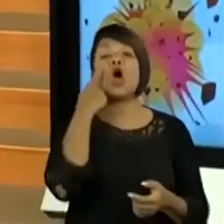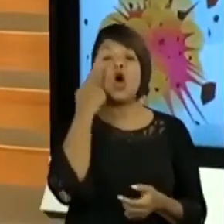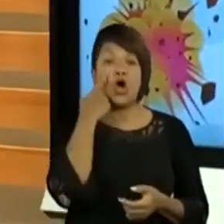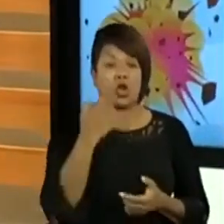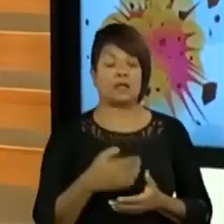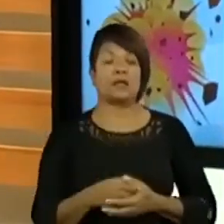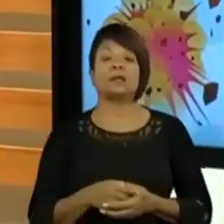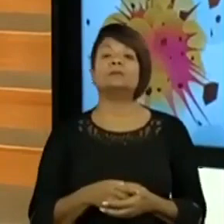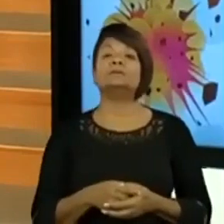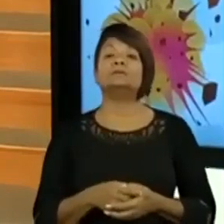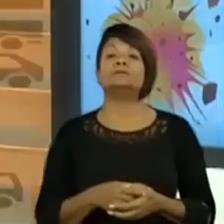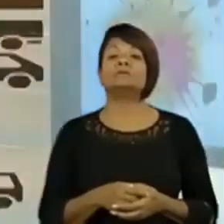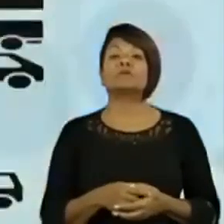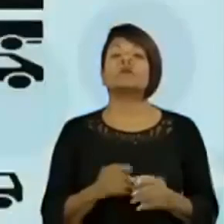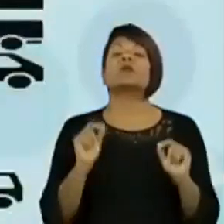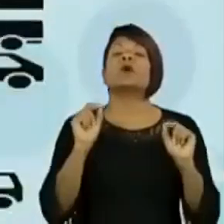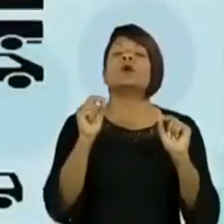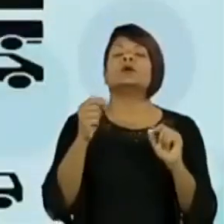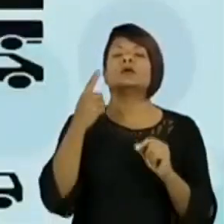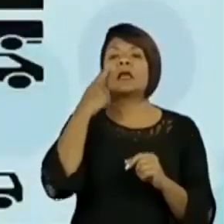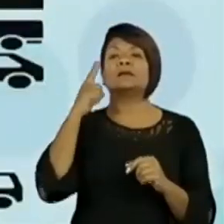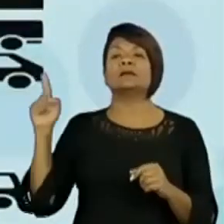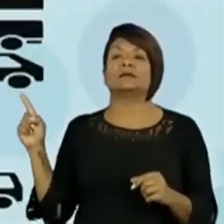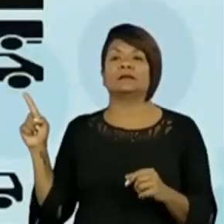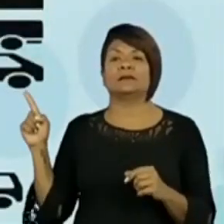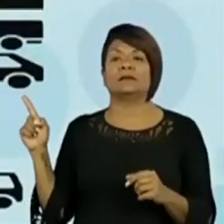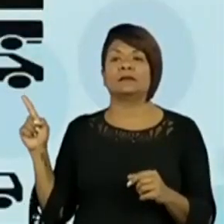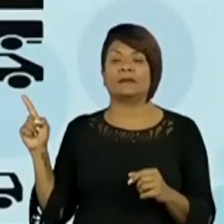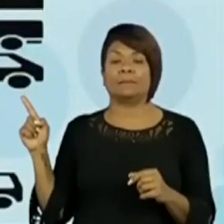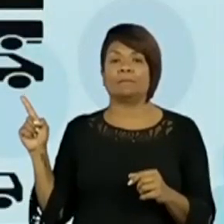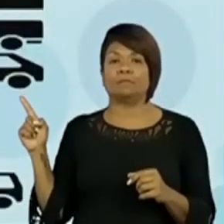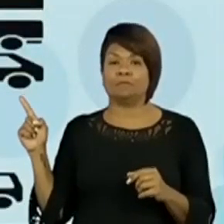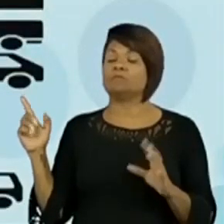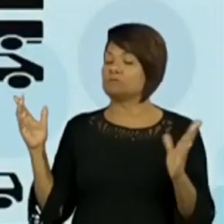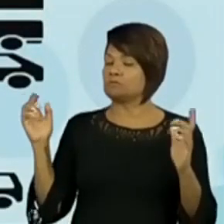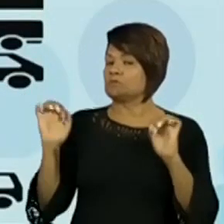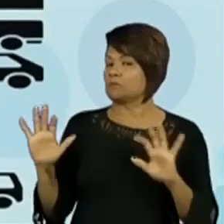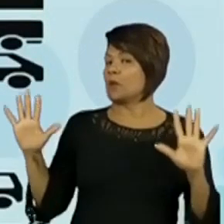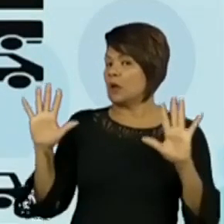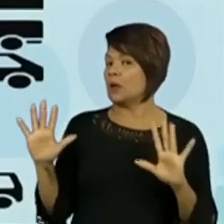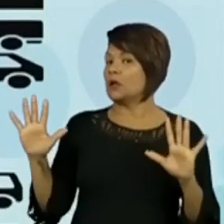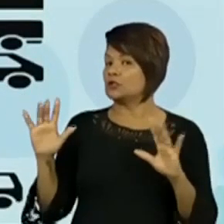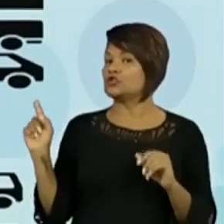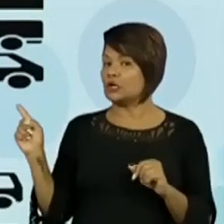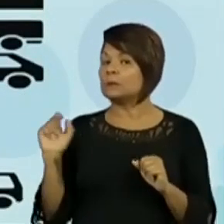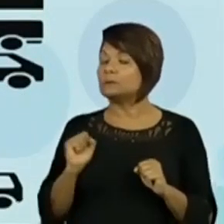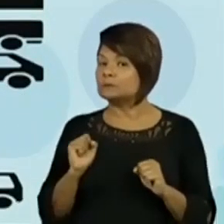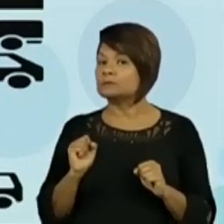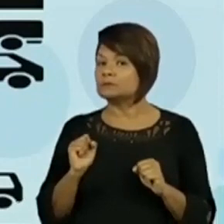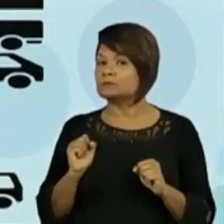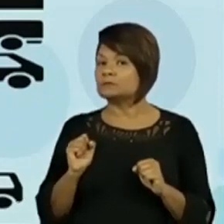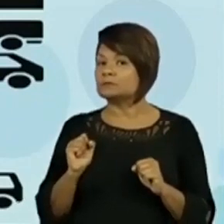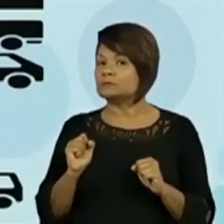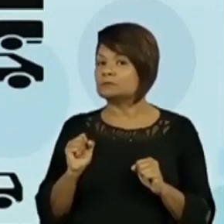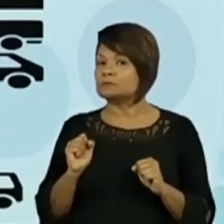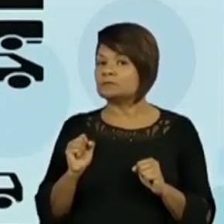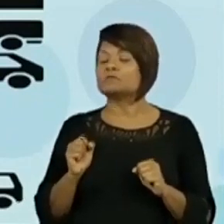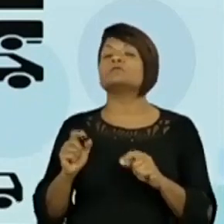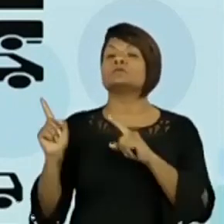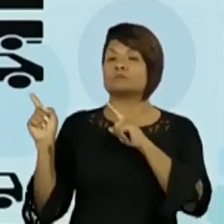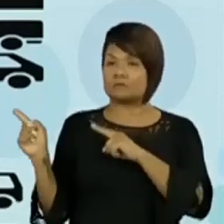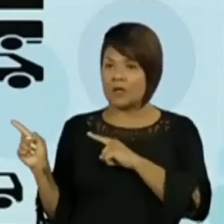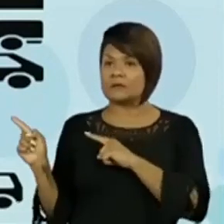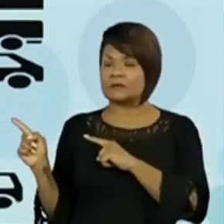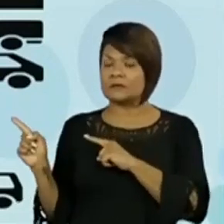Ah, muitos colocaram, tanto na imagem, nesta imagem, que o professor está colocando, vou colocar aqui, dá uma destacada para vocês. Tanto